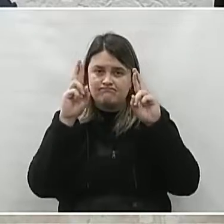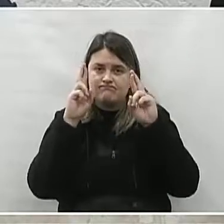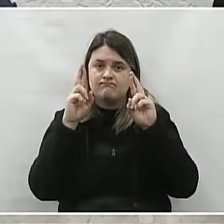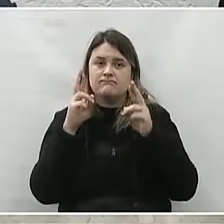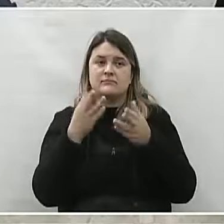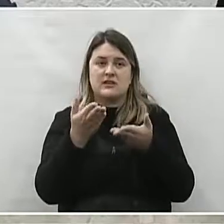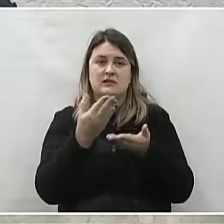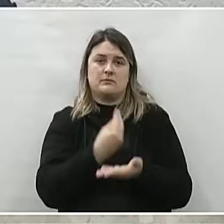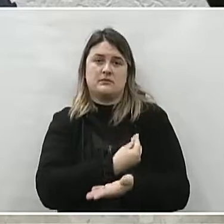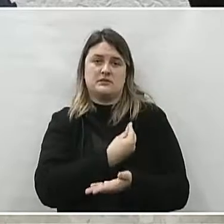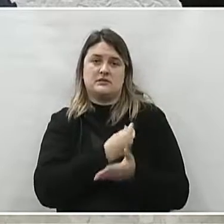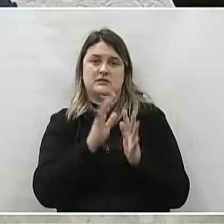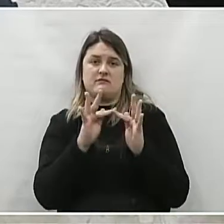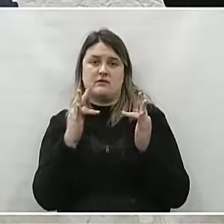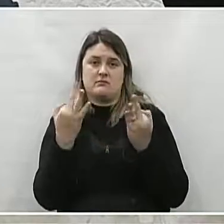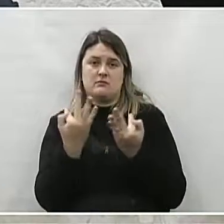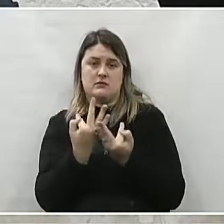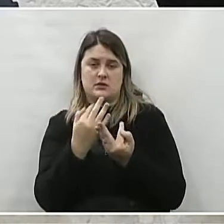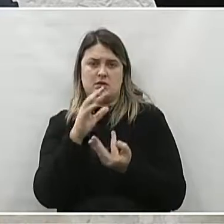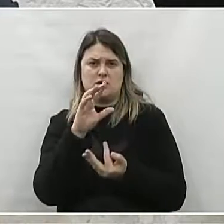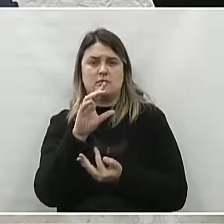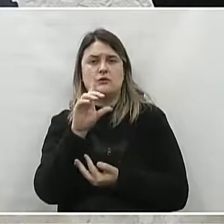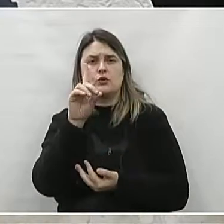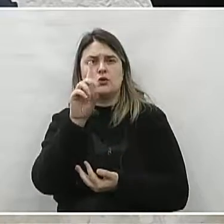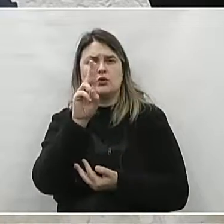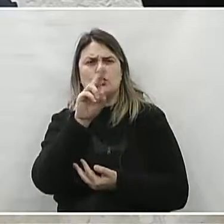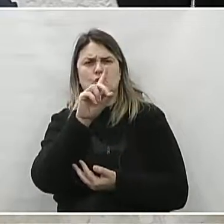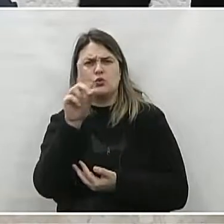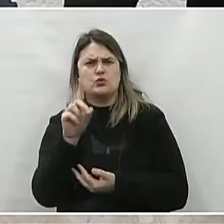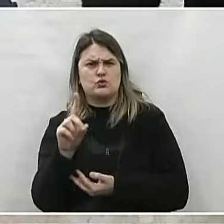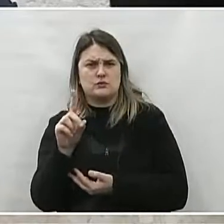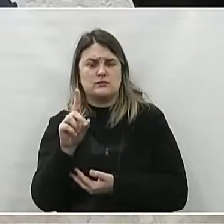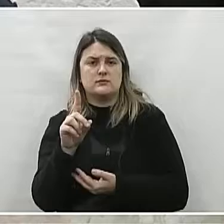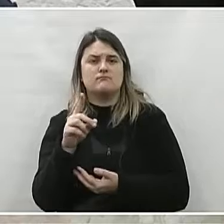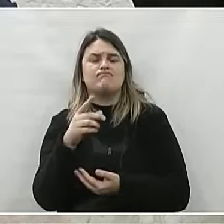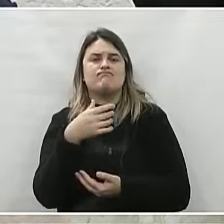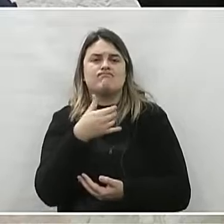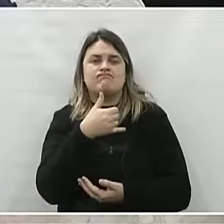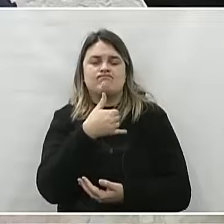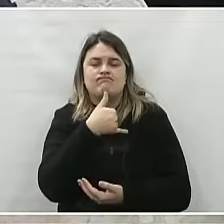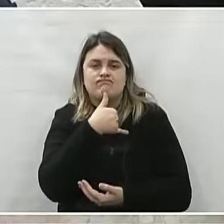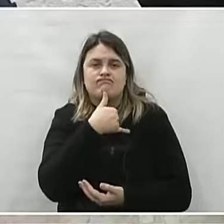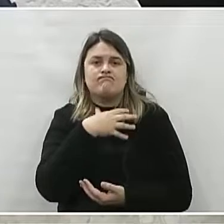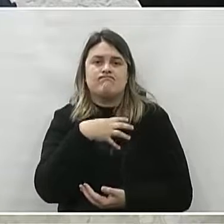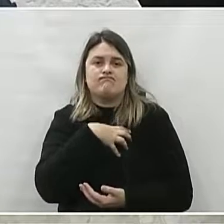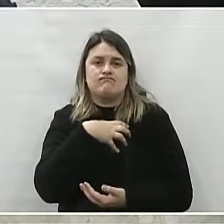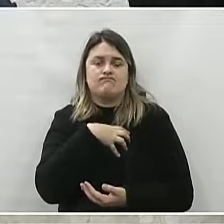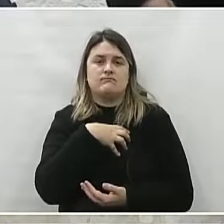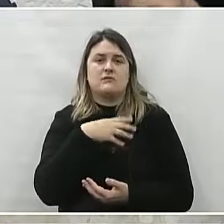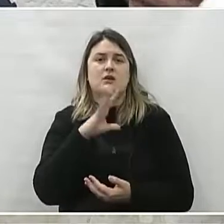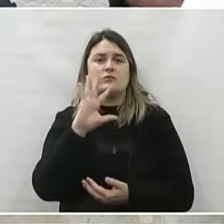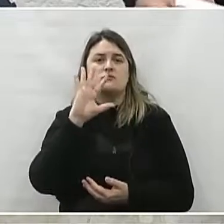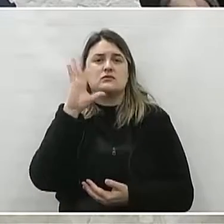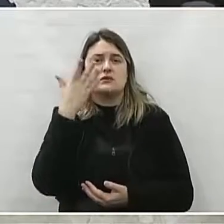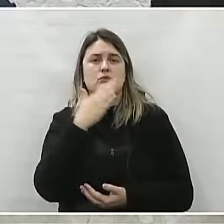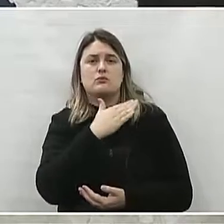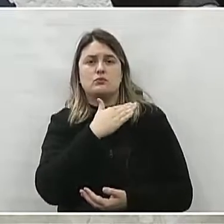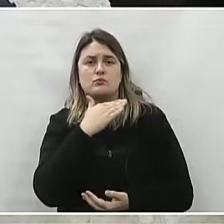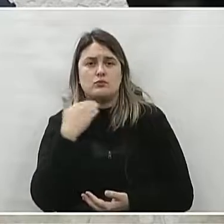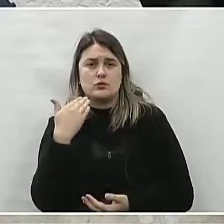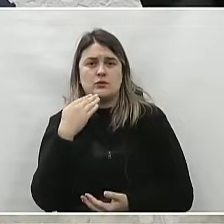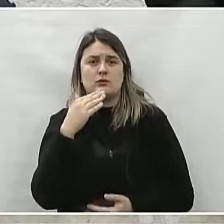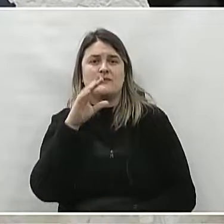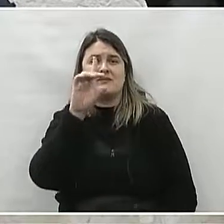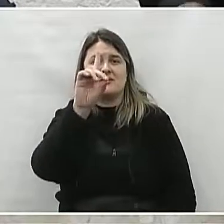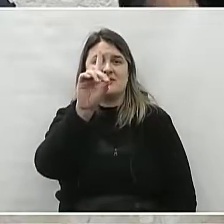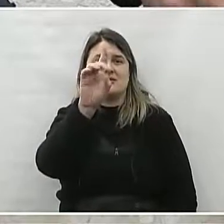presença da família Duz, externar seus sentimentos e pesar pelo recente falecimento do senhor